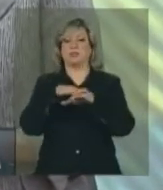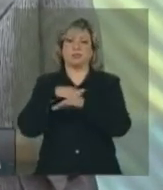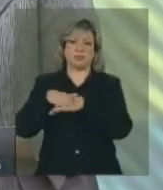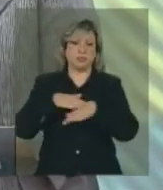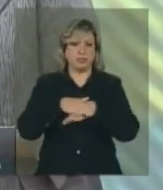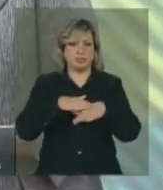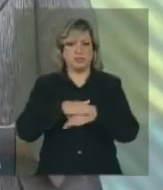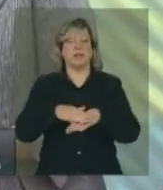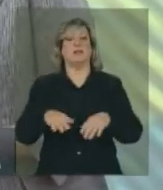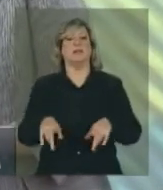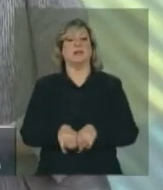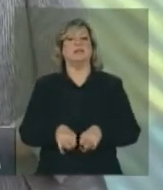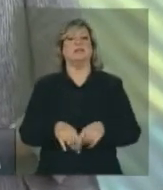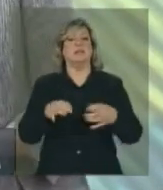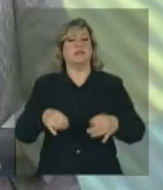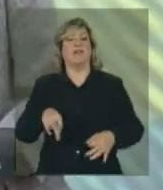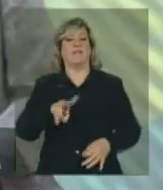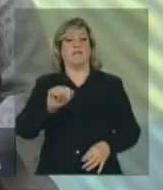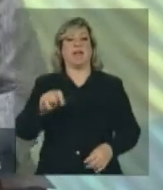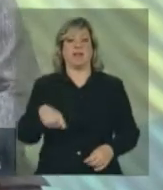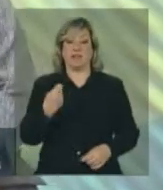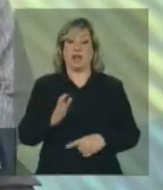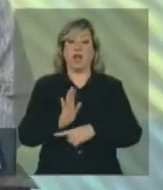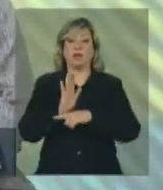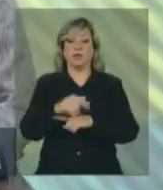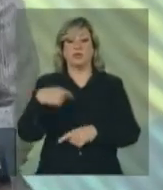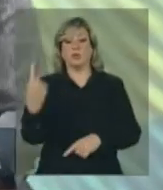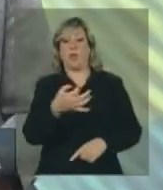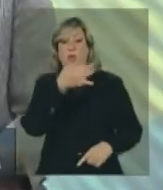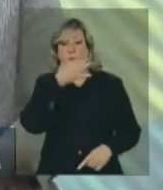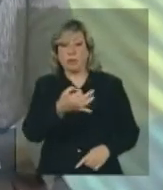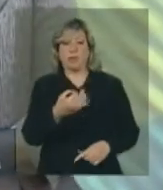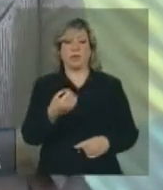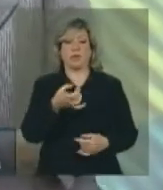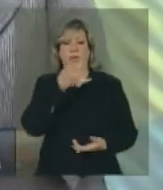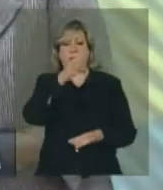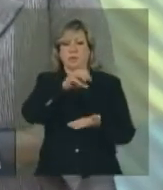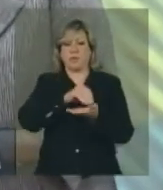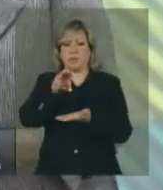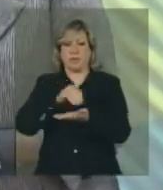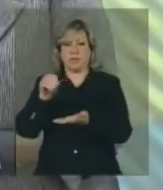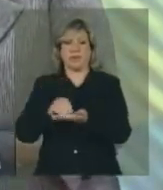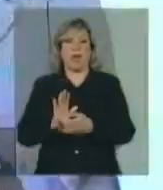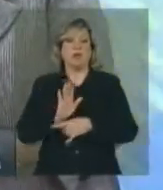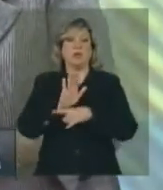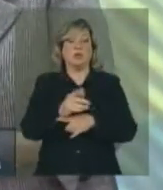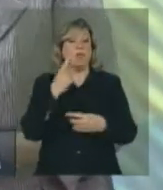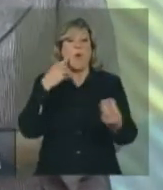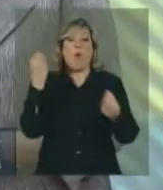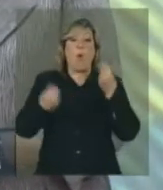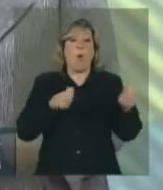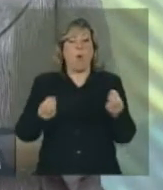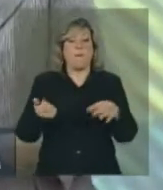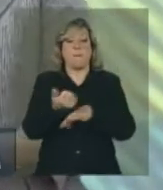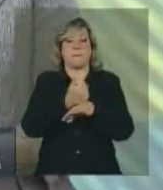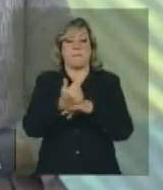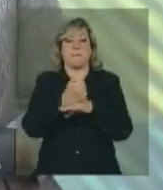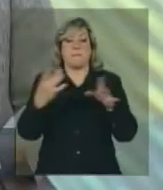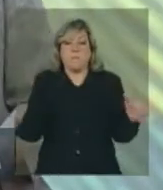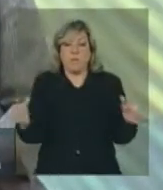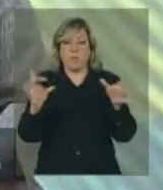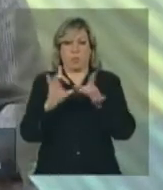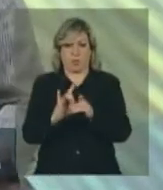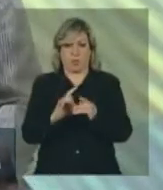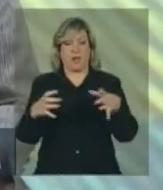certamente, vão dar a sua contribuição para a necessária aproximação maior entre